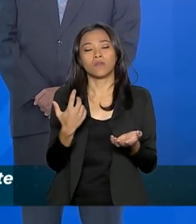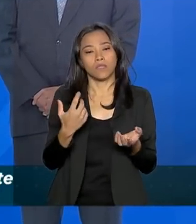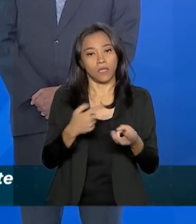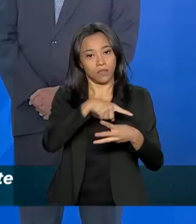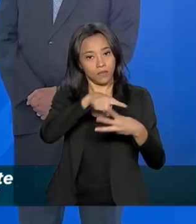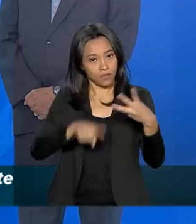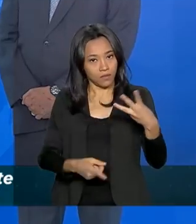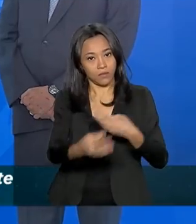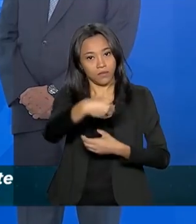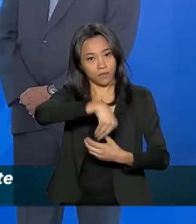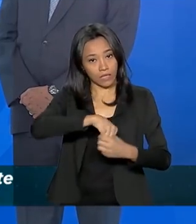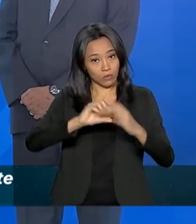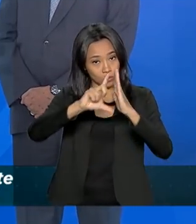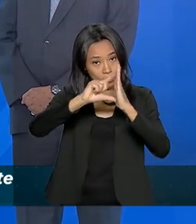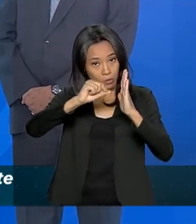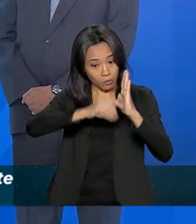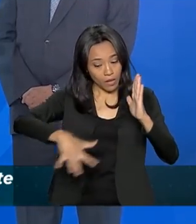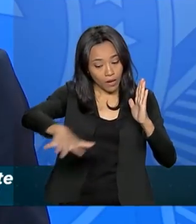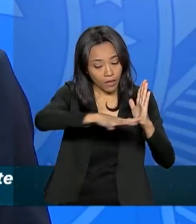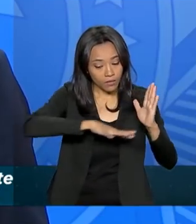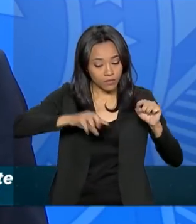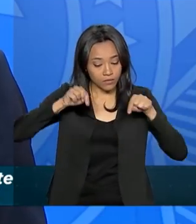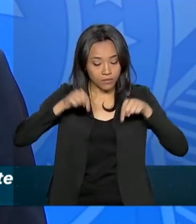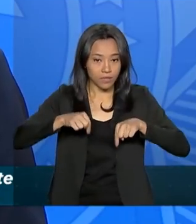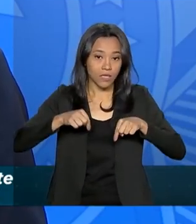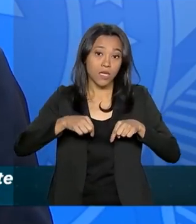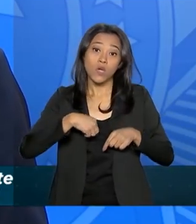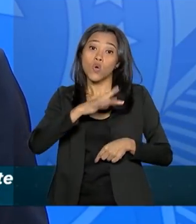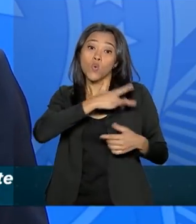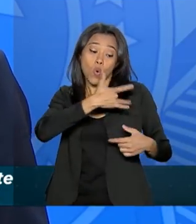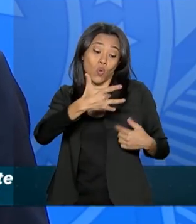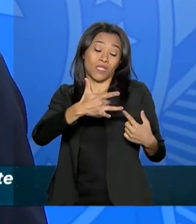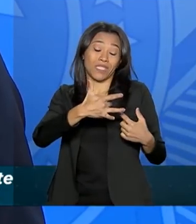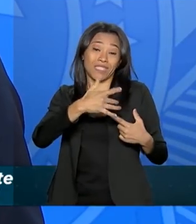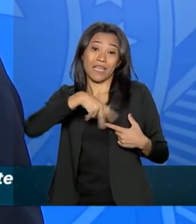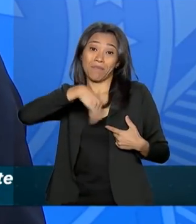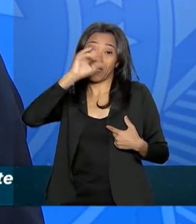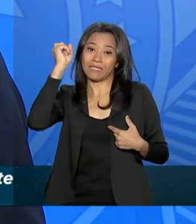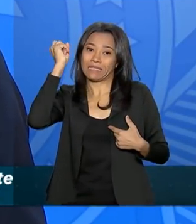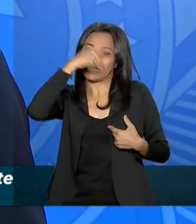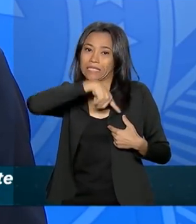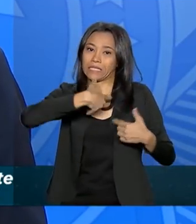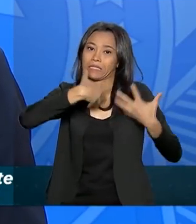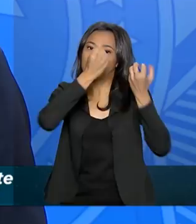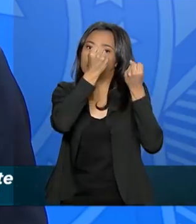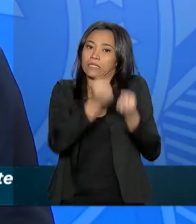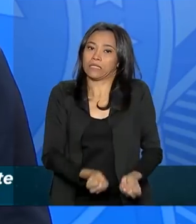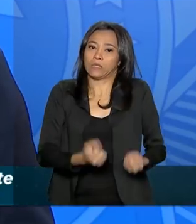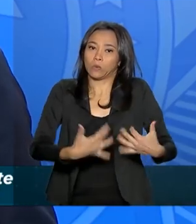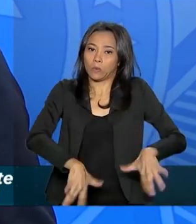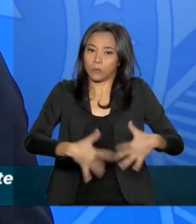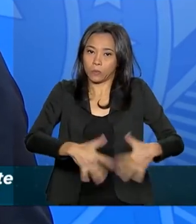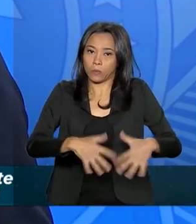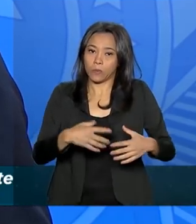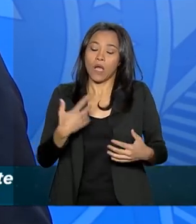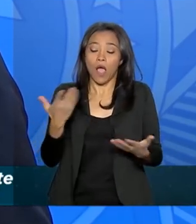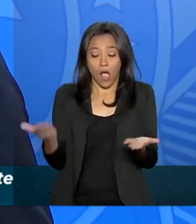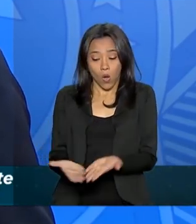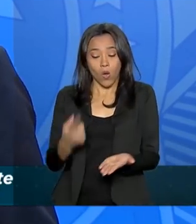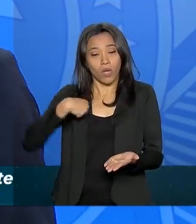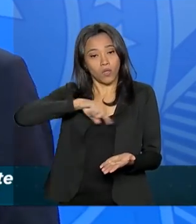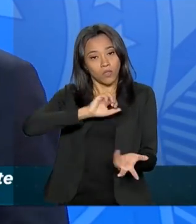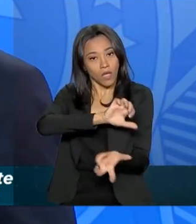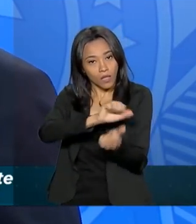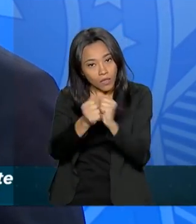Para evitar queimar o presidente, eles se queimam. A função do Onyx é a mais complicada que tem aqui. Eu entendo que nós adequamos agora,